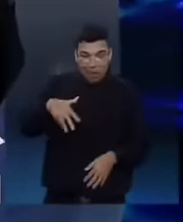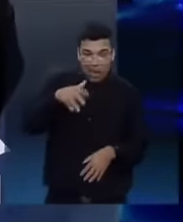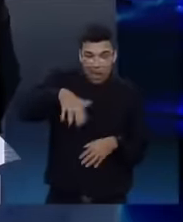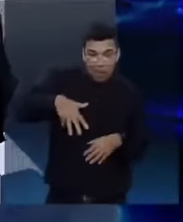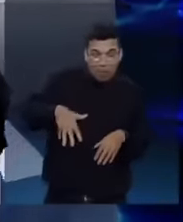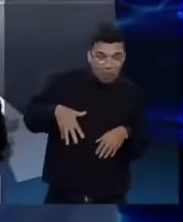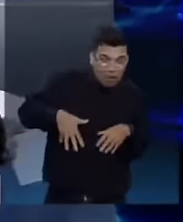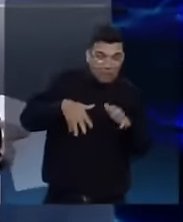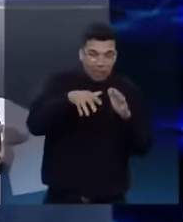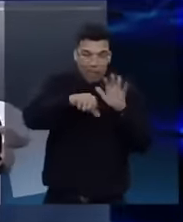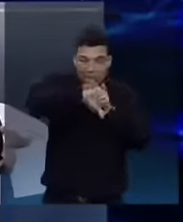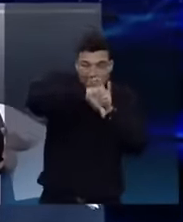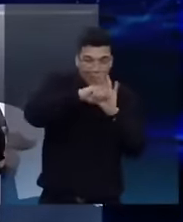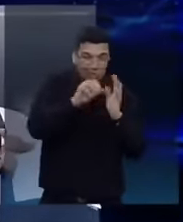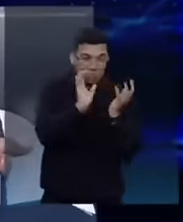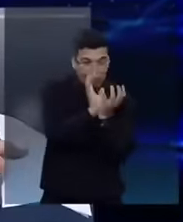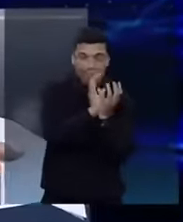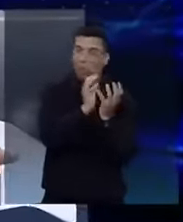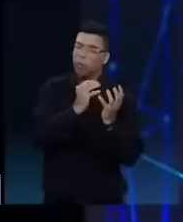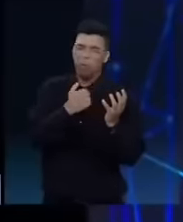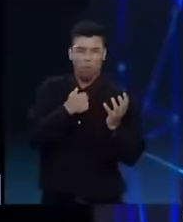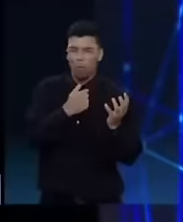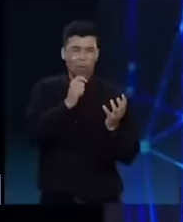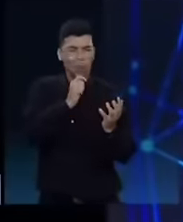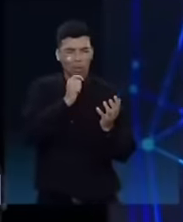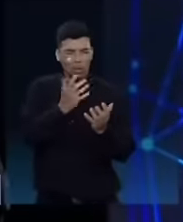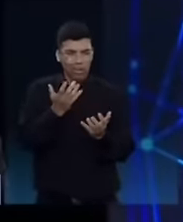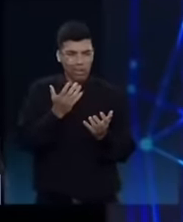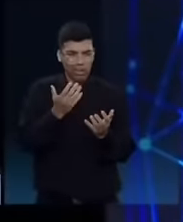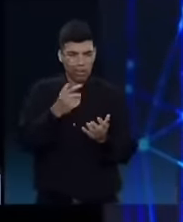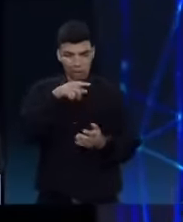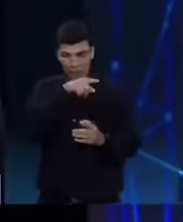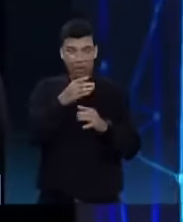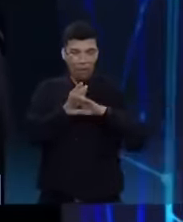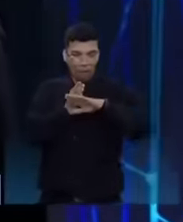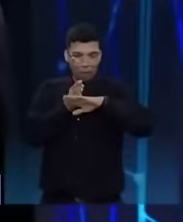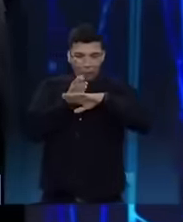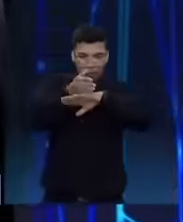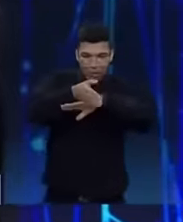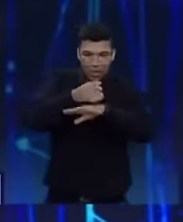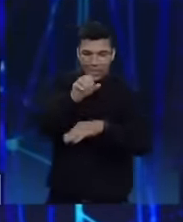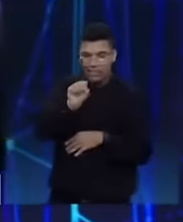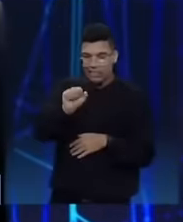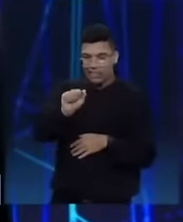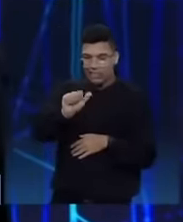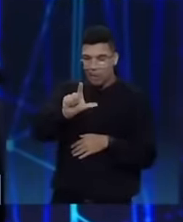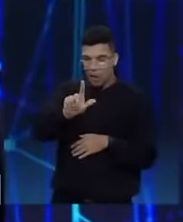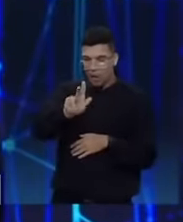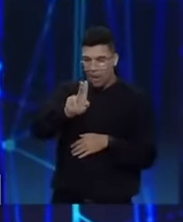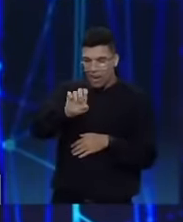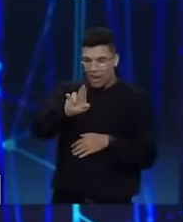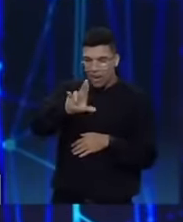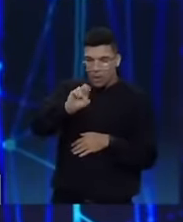no complexo do Salgueiro. Não tinha nenhum policial ao seu lado, só traficante.